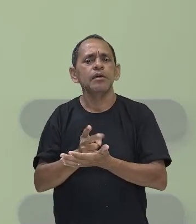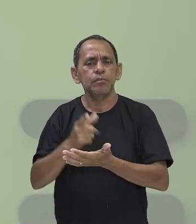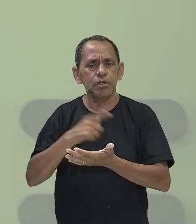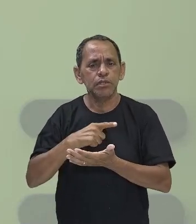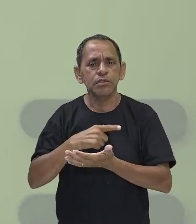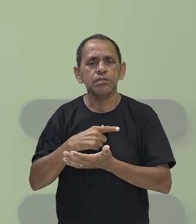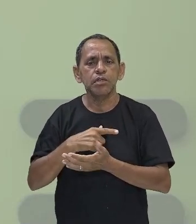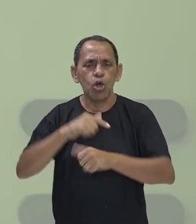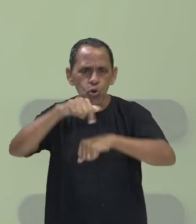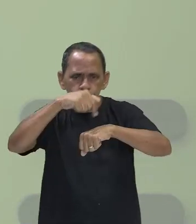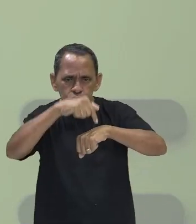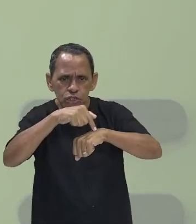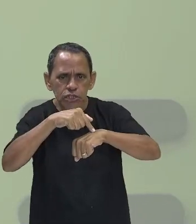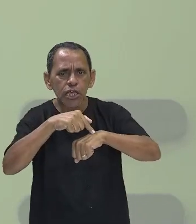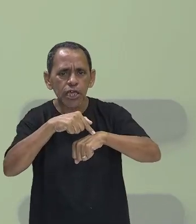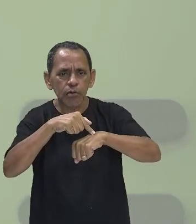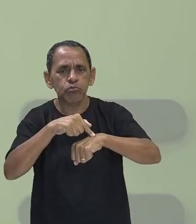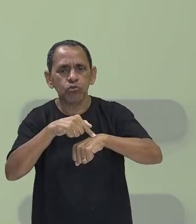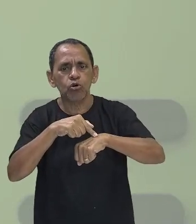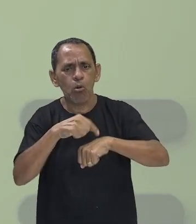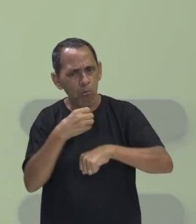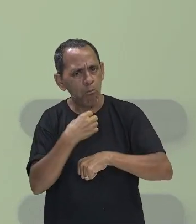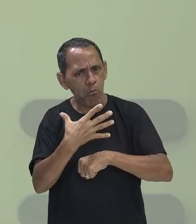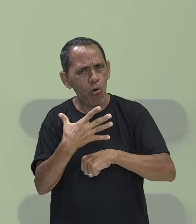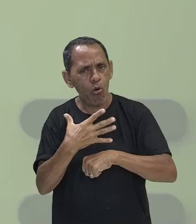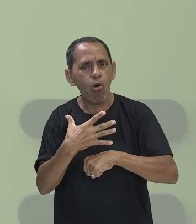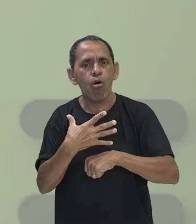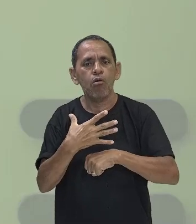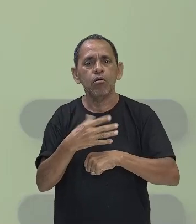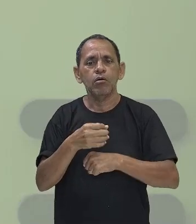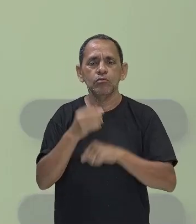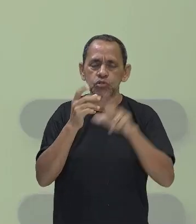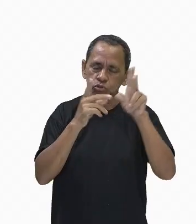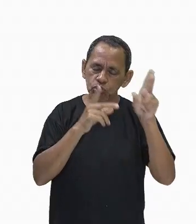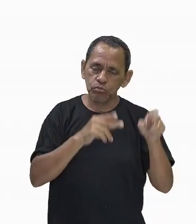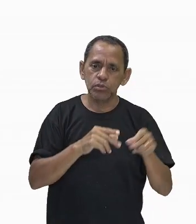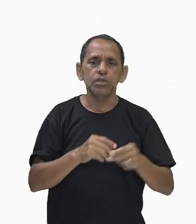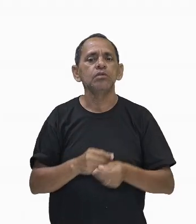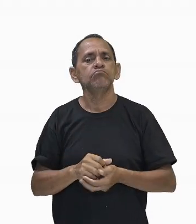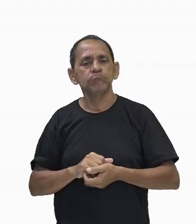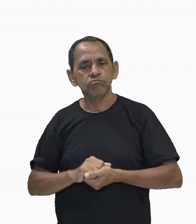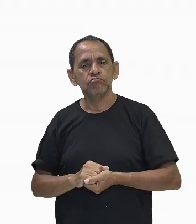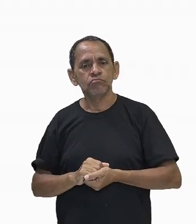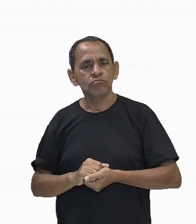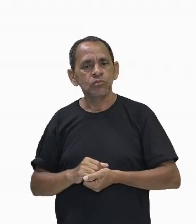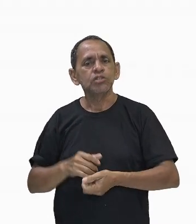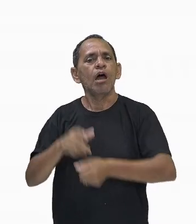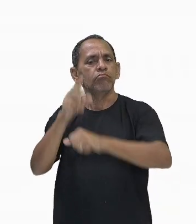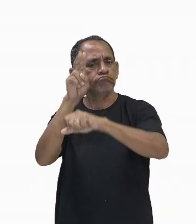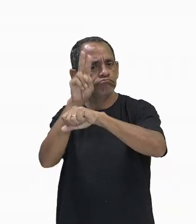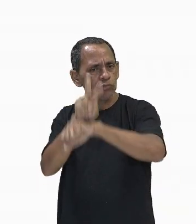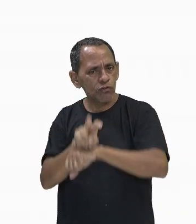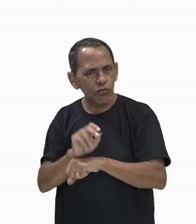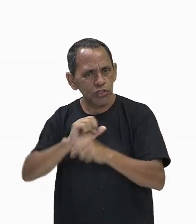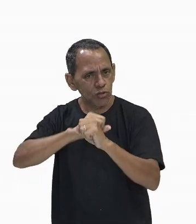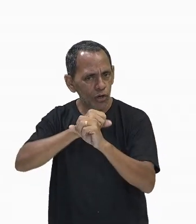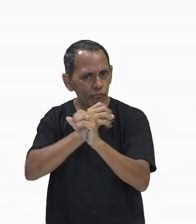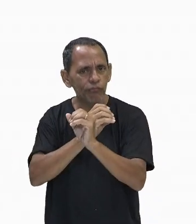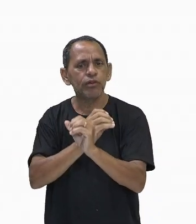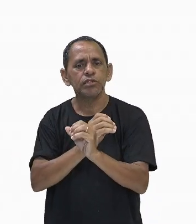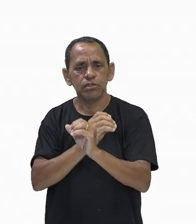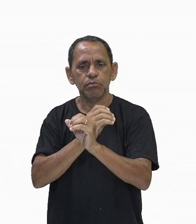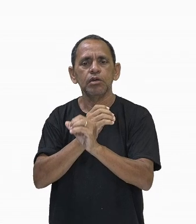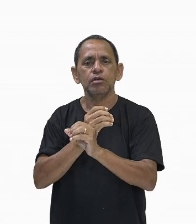trabalhar a questão do fortalecimento da defesa, da imunidade. Nós temos aí também como